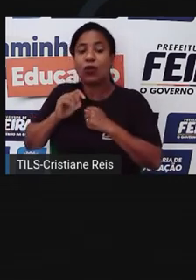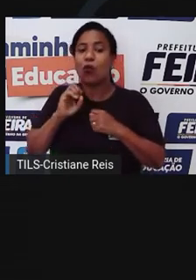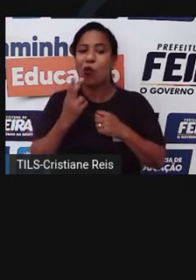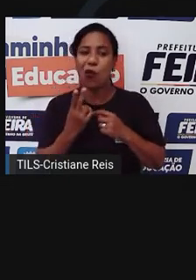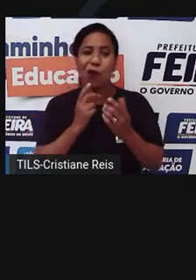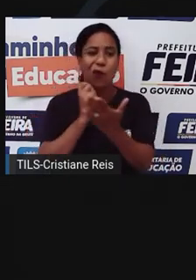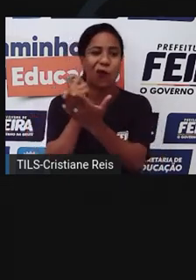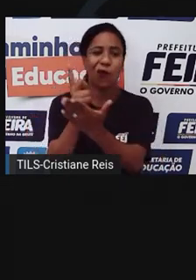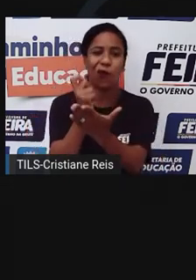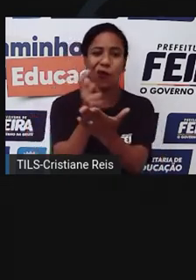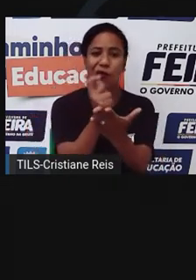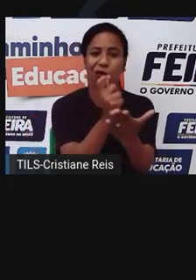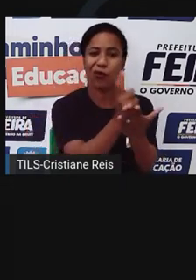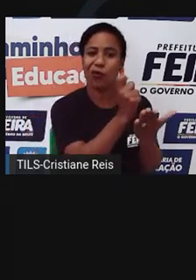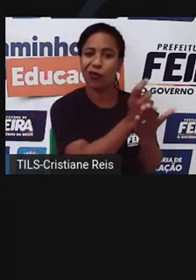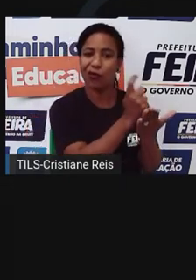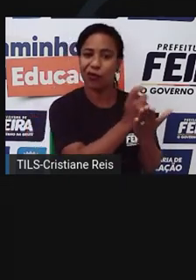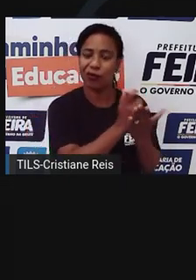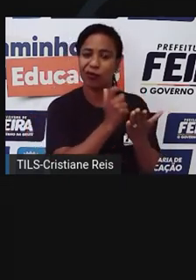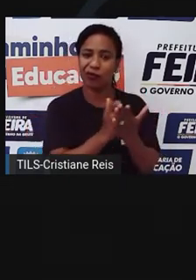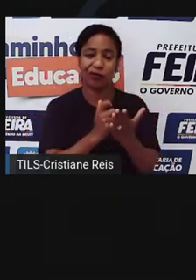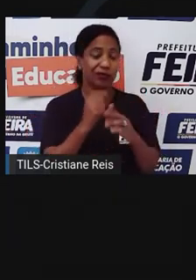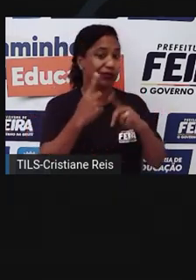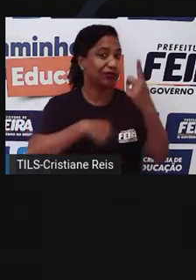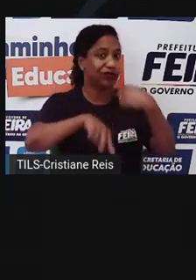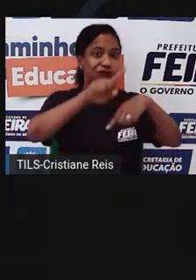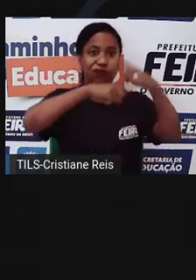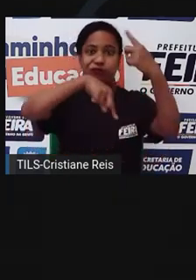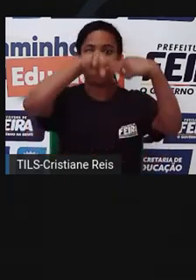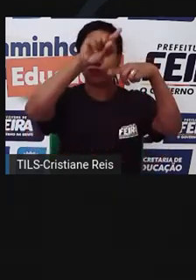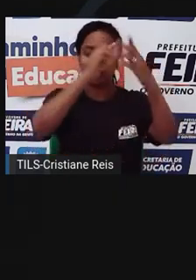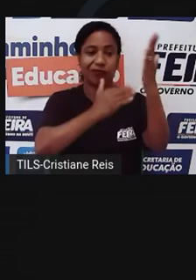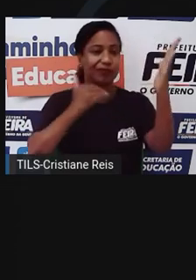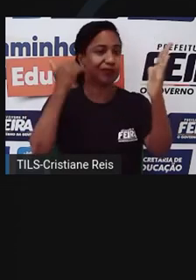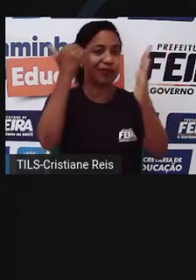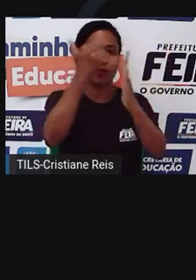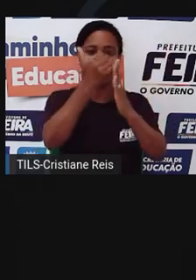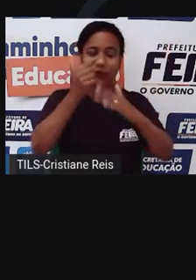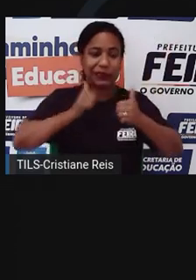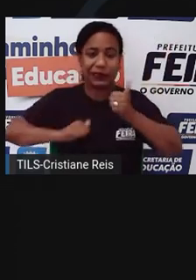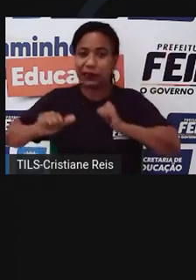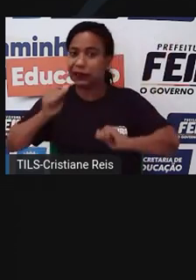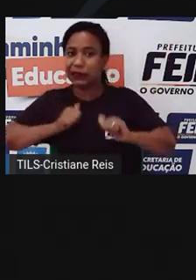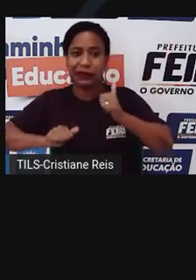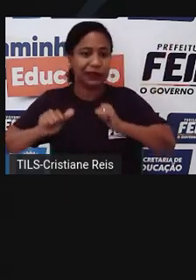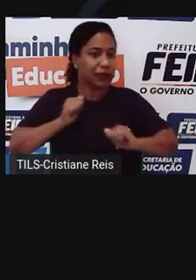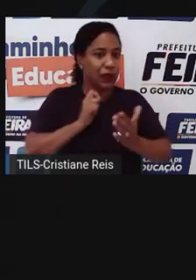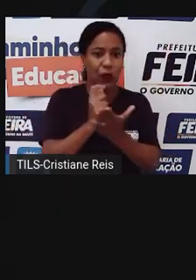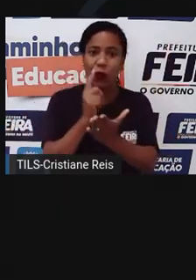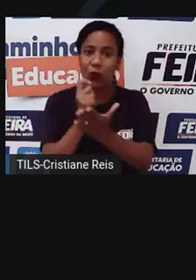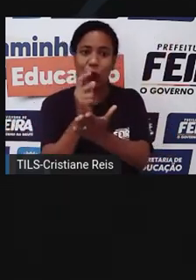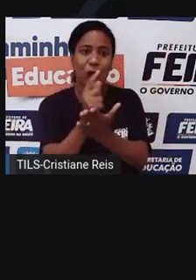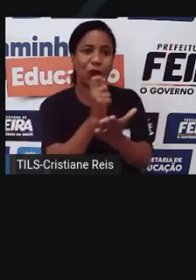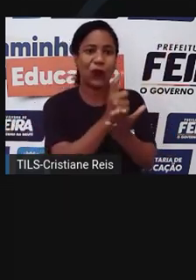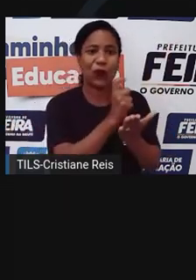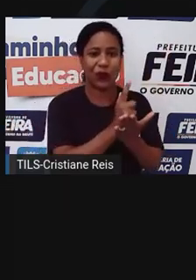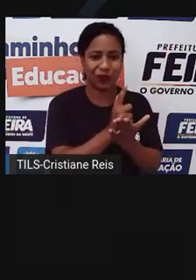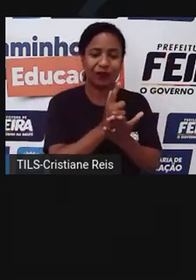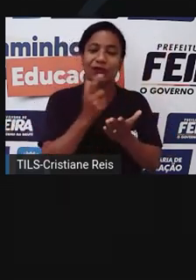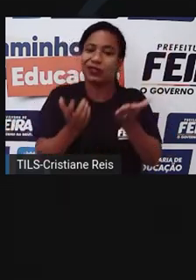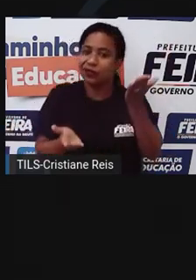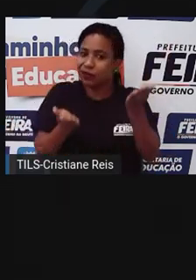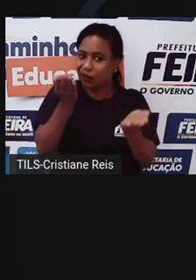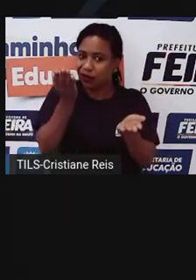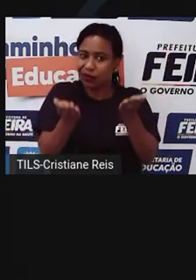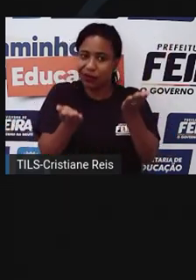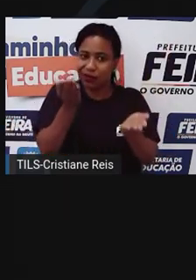compulsivo, que é também buscar a satisfação própria na compra, na ansiedade que eu tenho em comprar. Eu consigo equilibrar esses